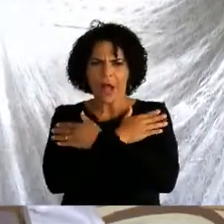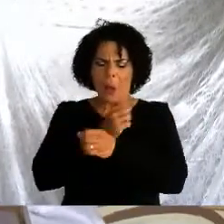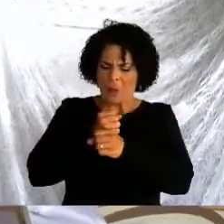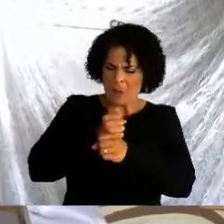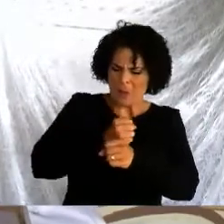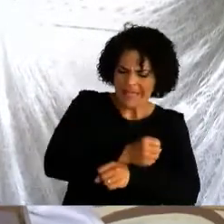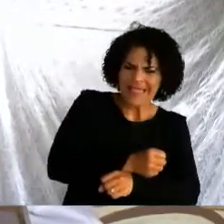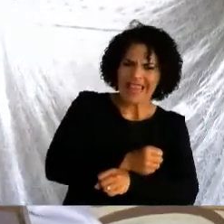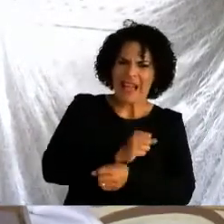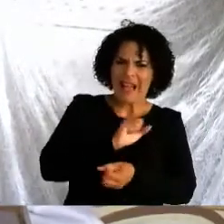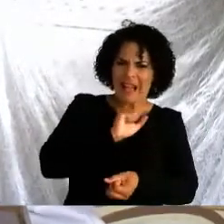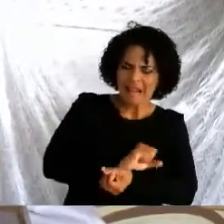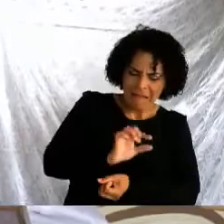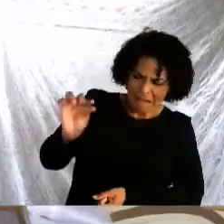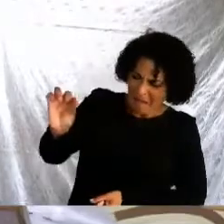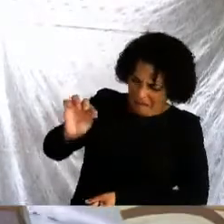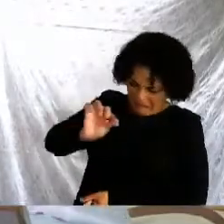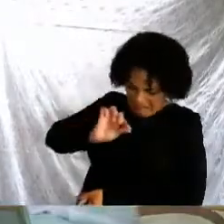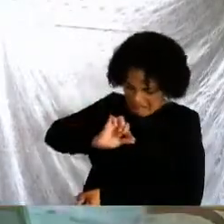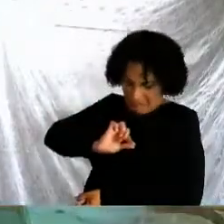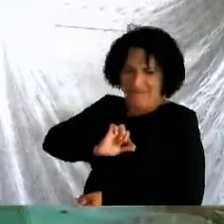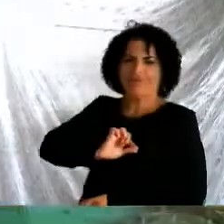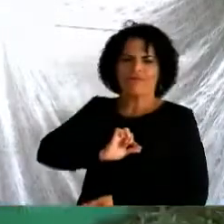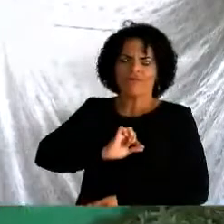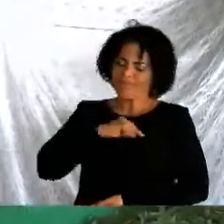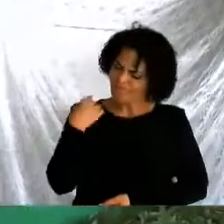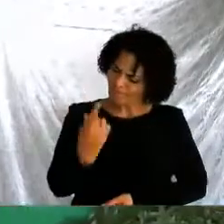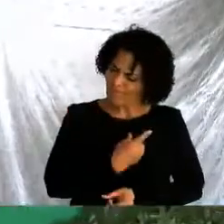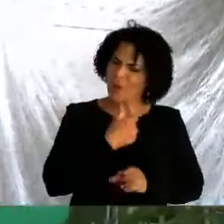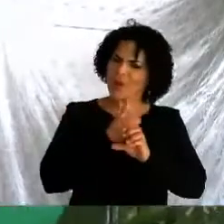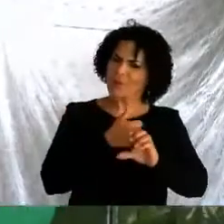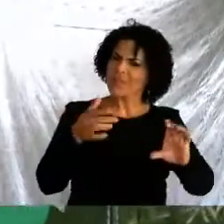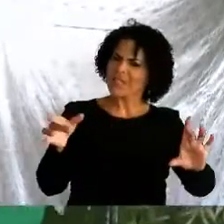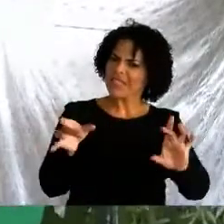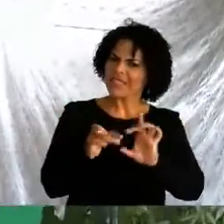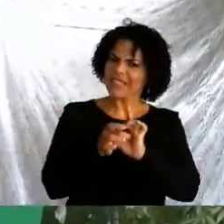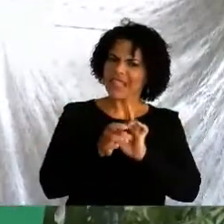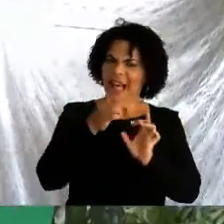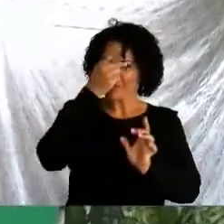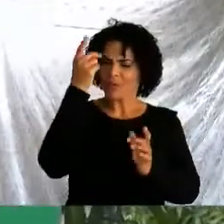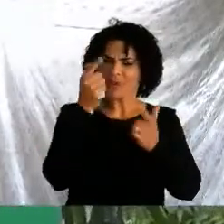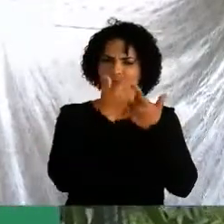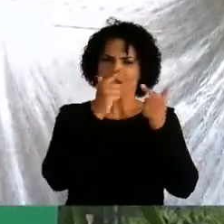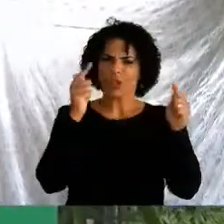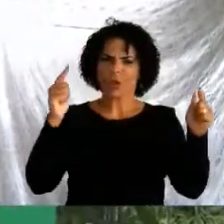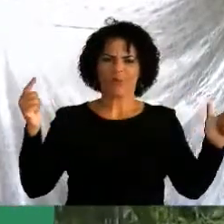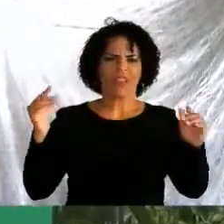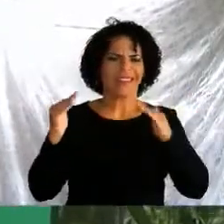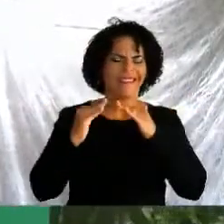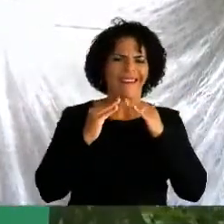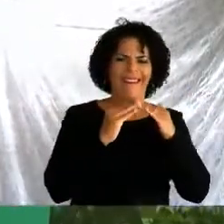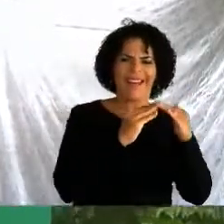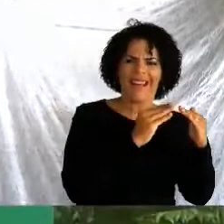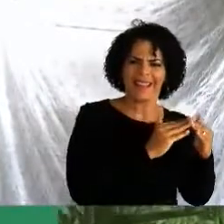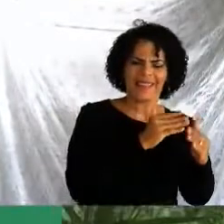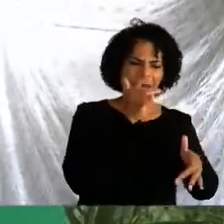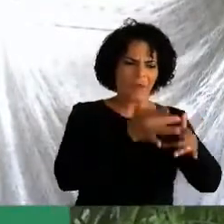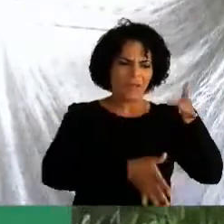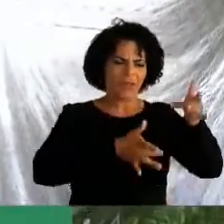escravizados. Cristãos unidos pelos sem teto, pelos abandonados.